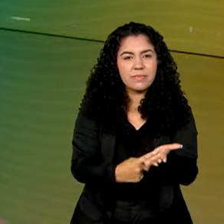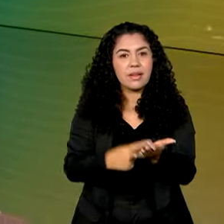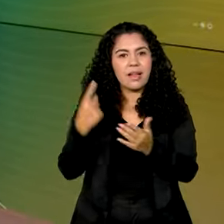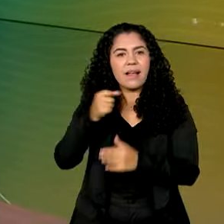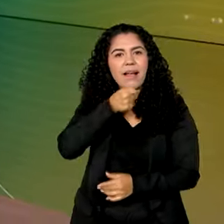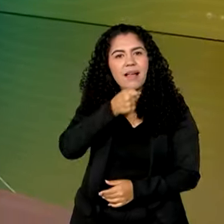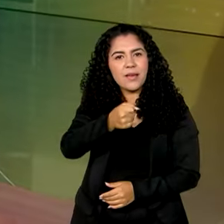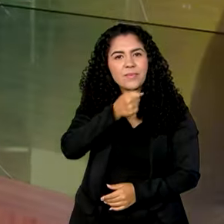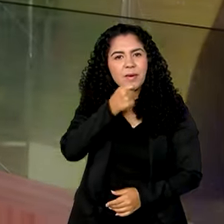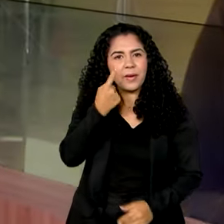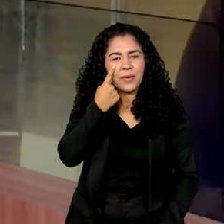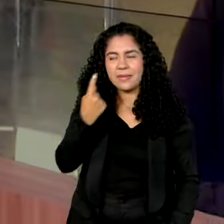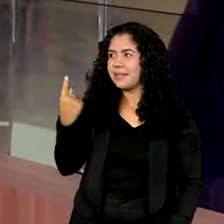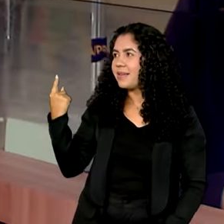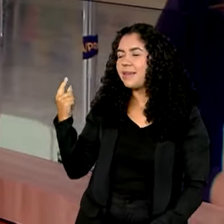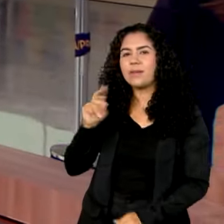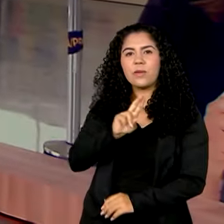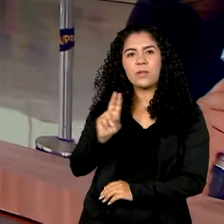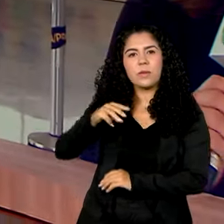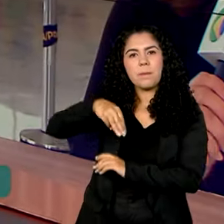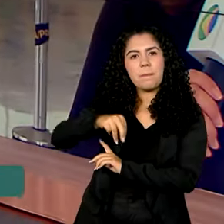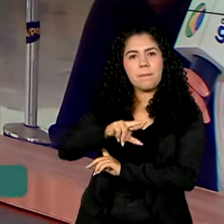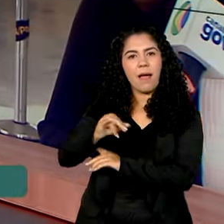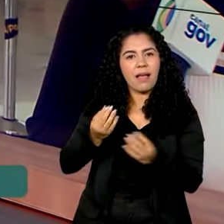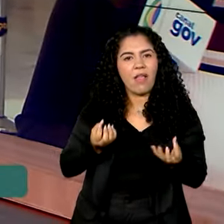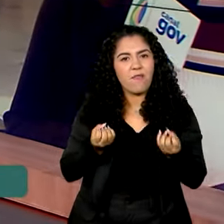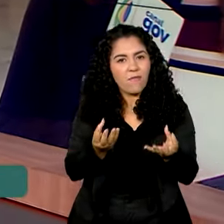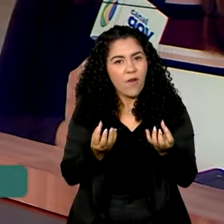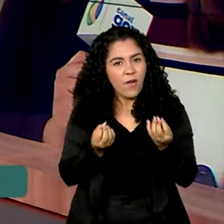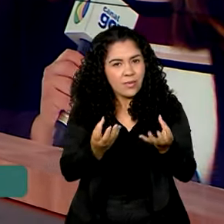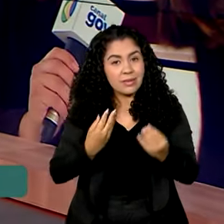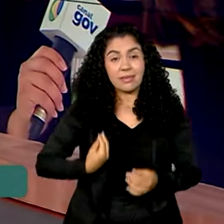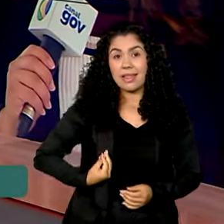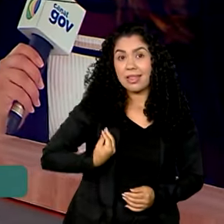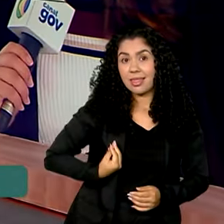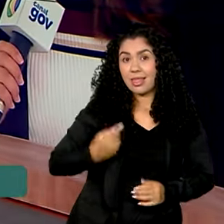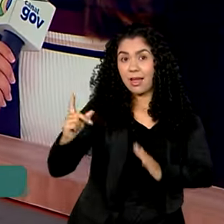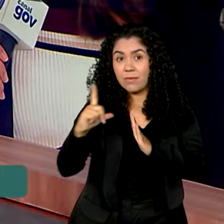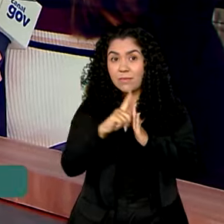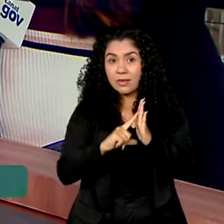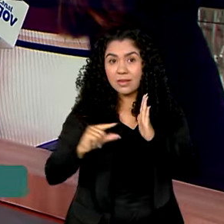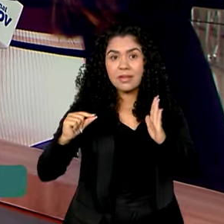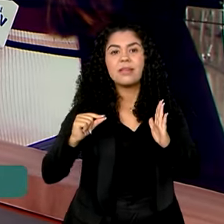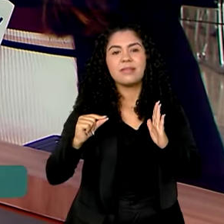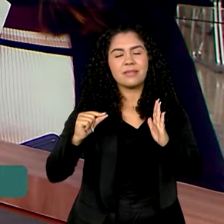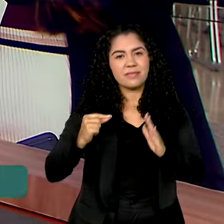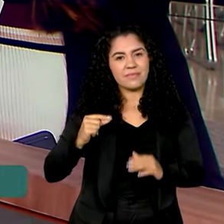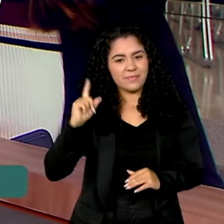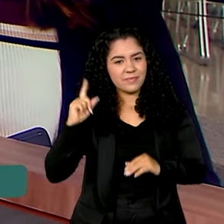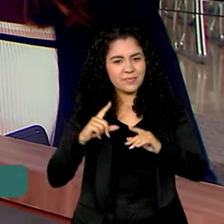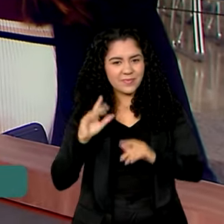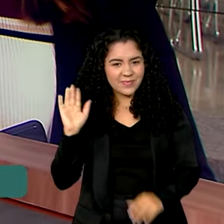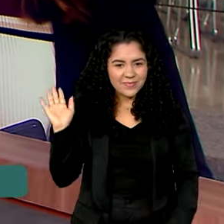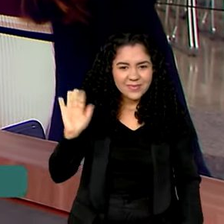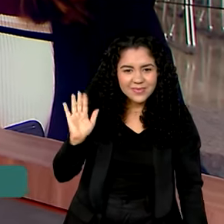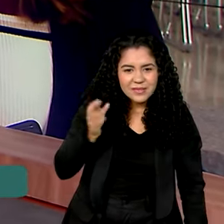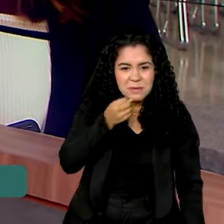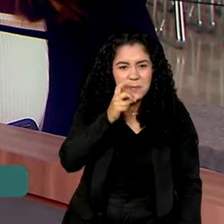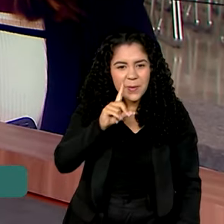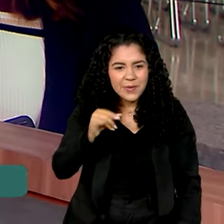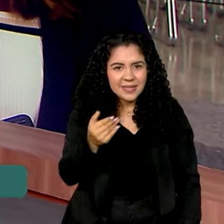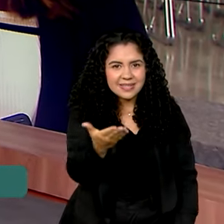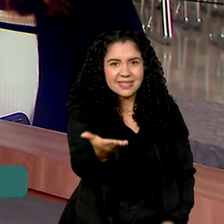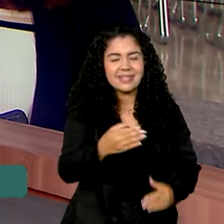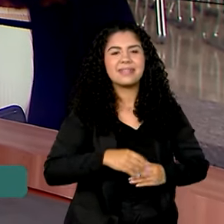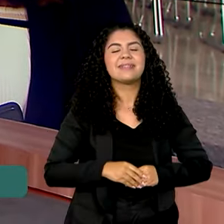para a gente é a repórter Márcia Fernandes, que conversa ao vivo do Palácio do Planalto, em Brasília. Bom dia, Márcia. Oi, Vanessa.